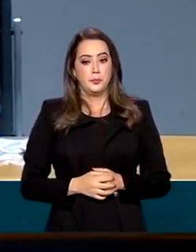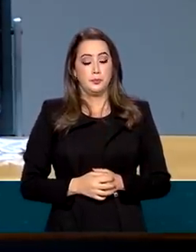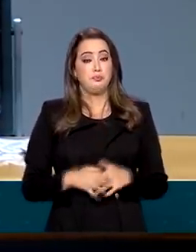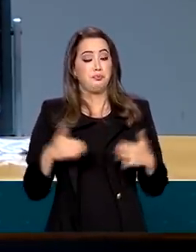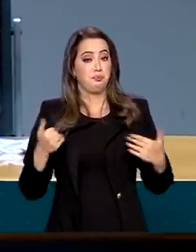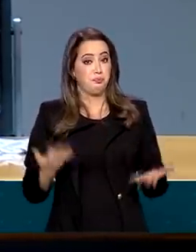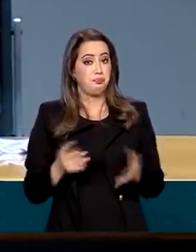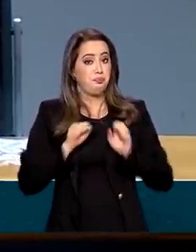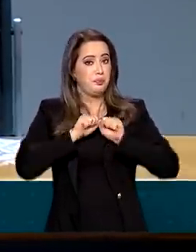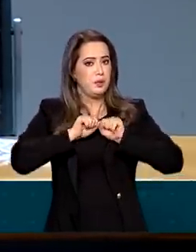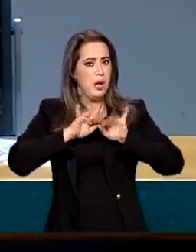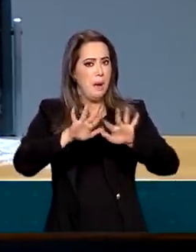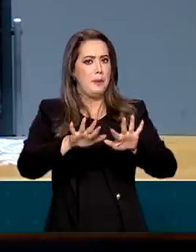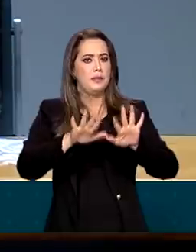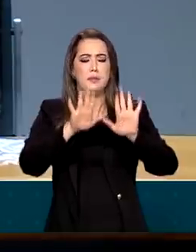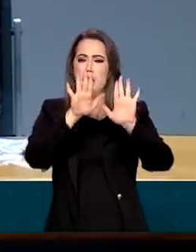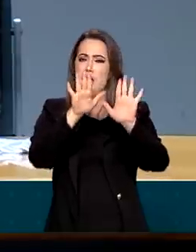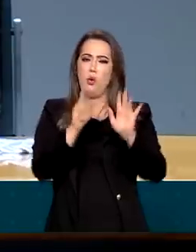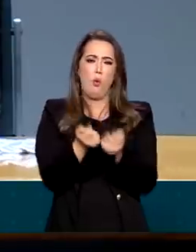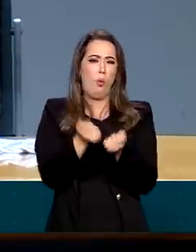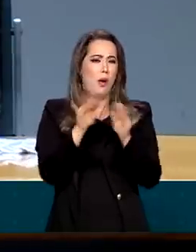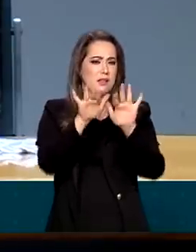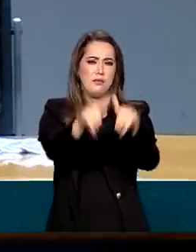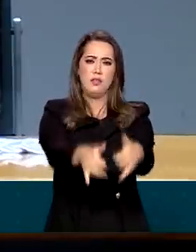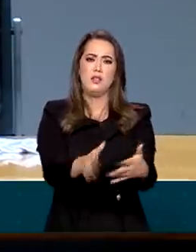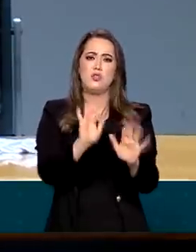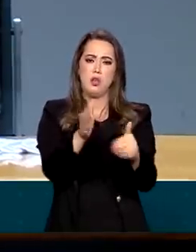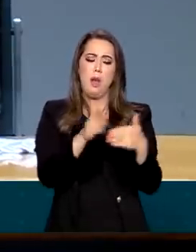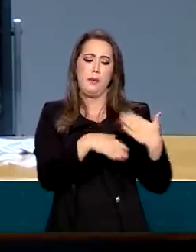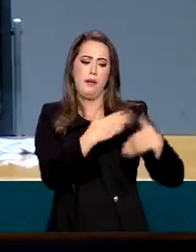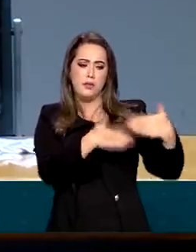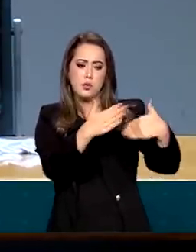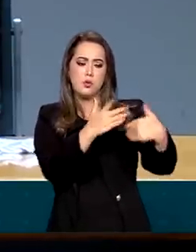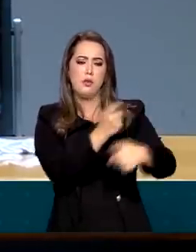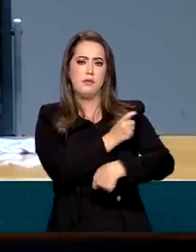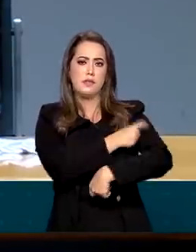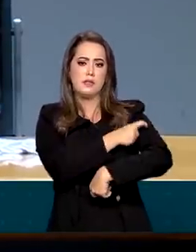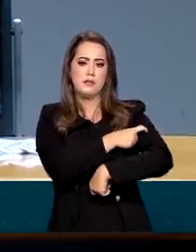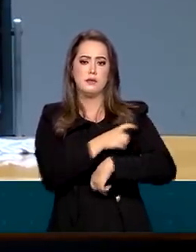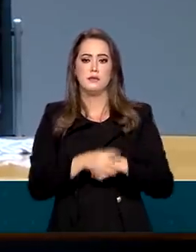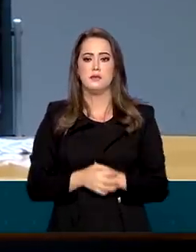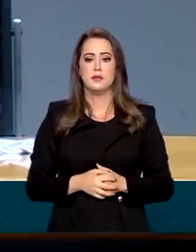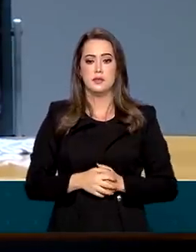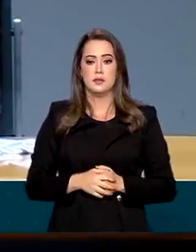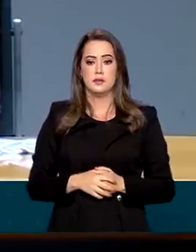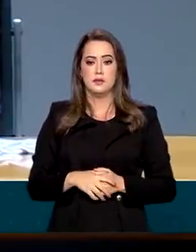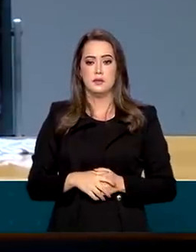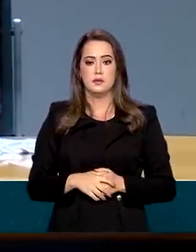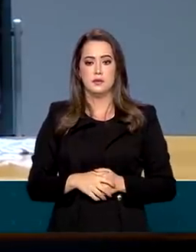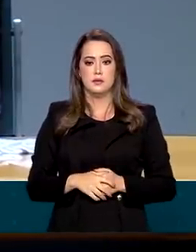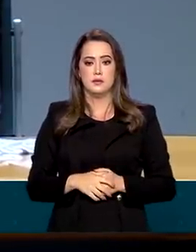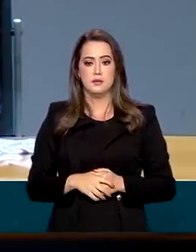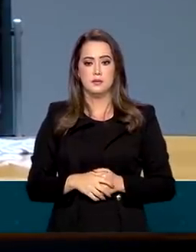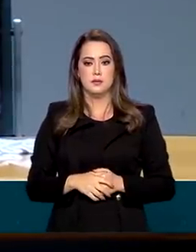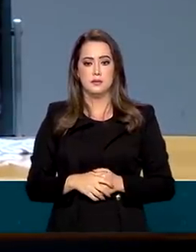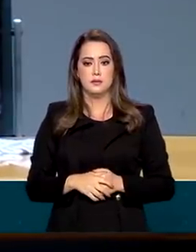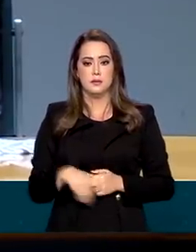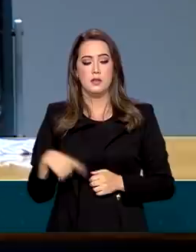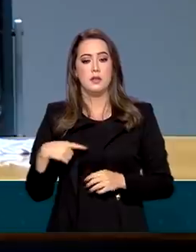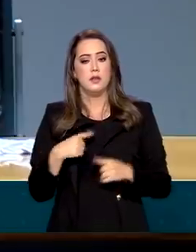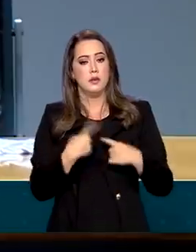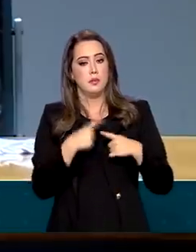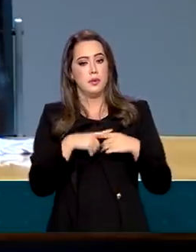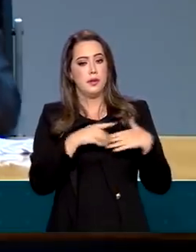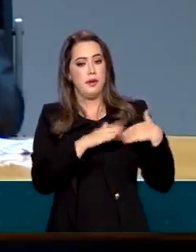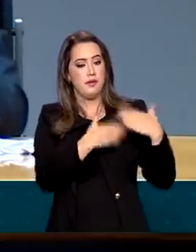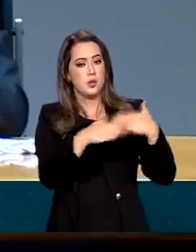a pandemia está sendo abatida pelo avanço da nossa situação sanitária.